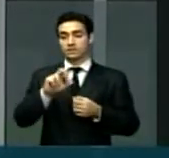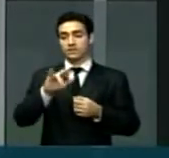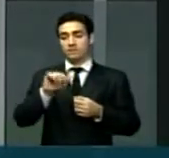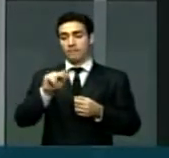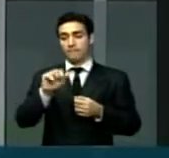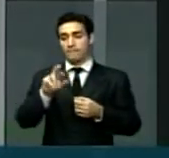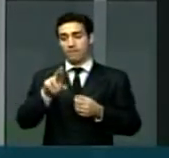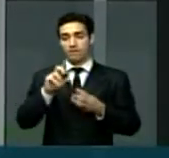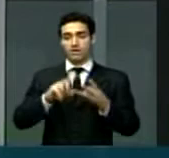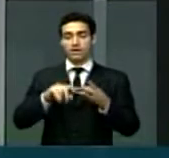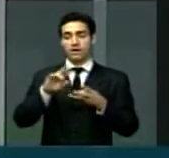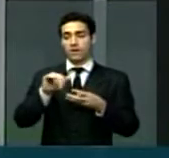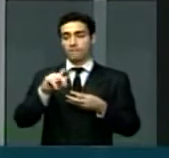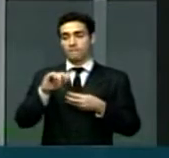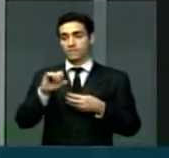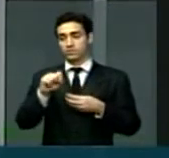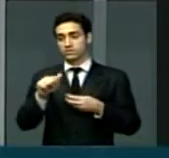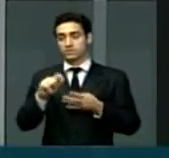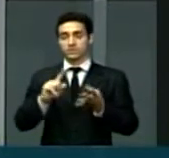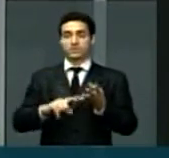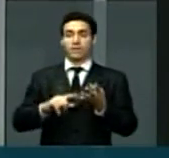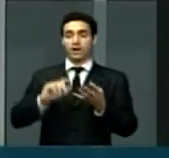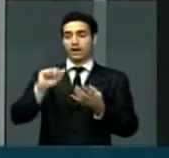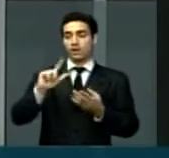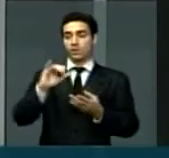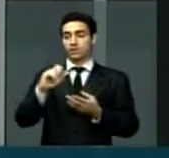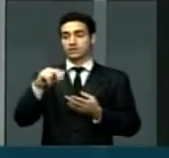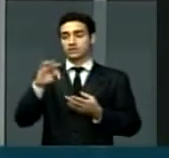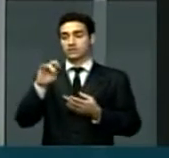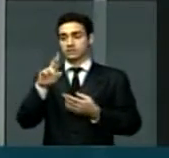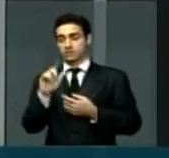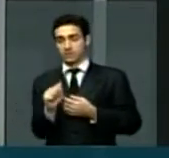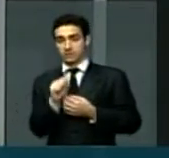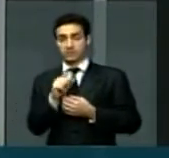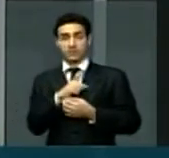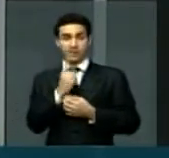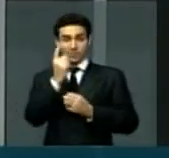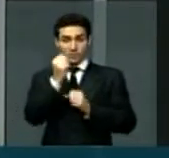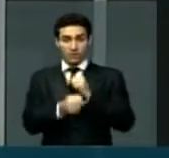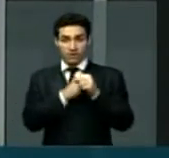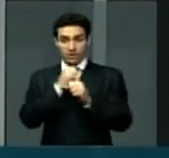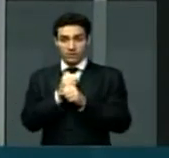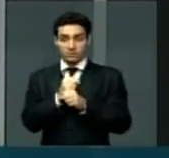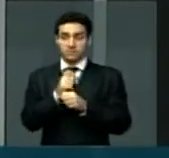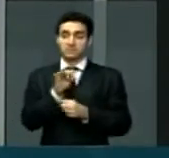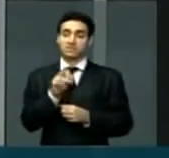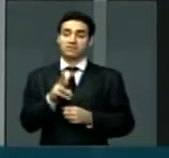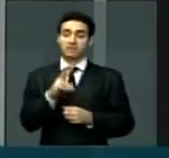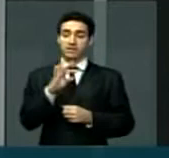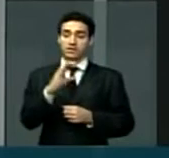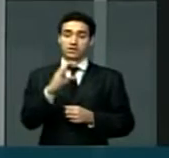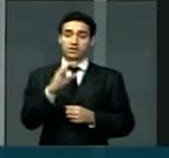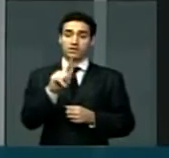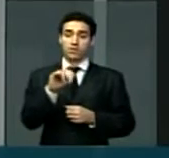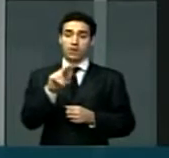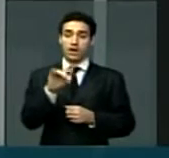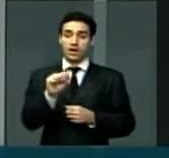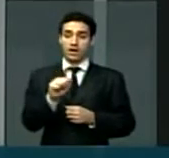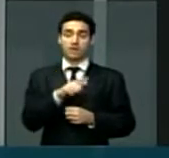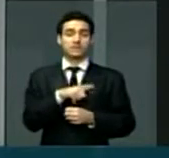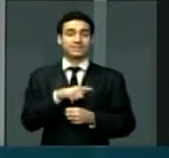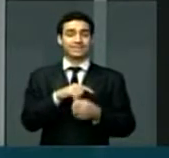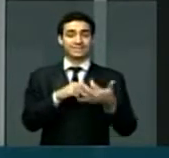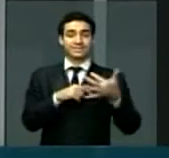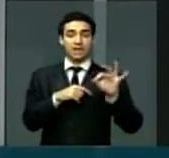Paço Lumiar, Raposa e Alcântara. Em pouco mais de um ano, a TV Guará tem dez programas